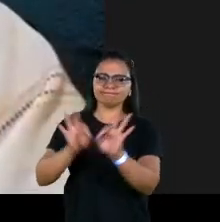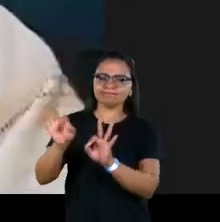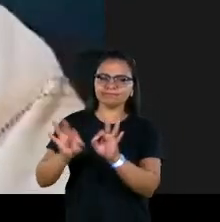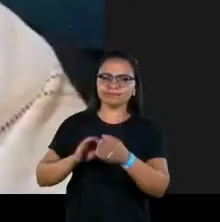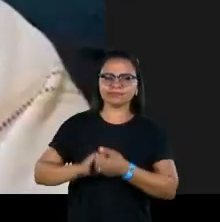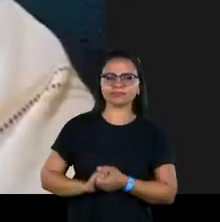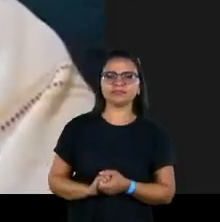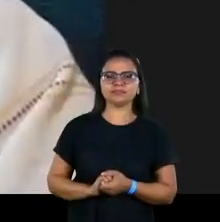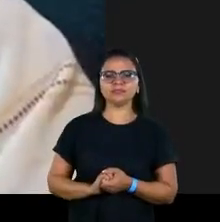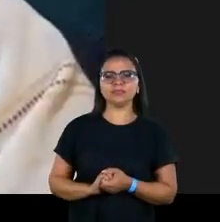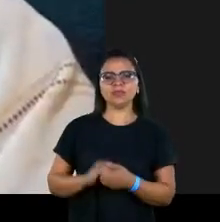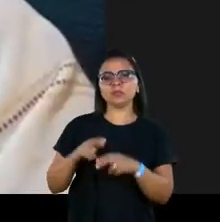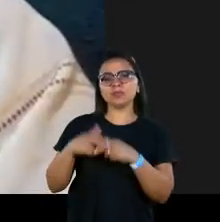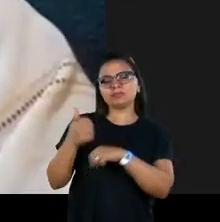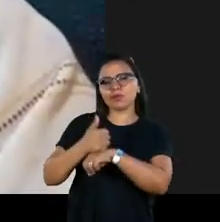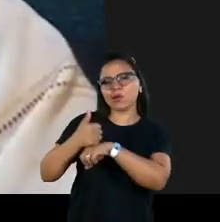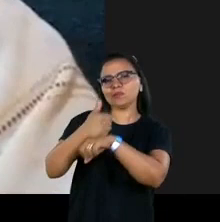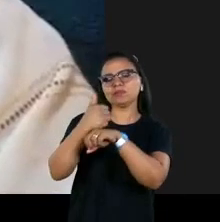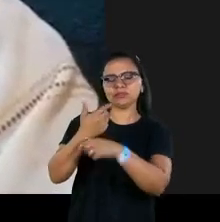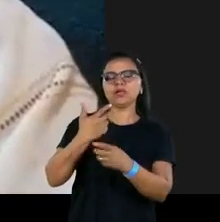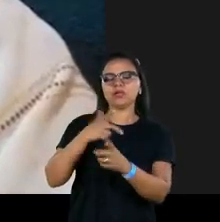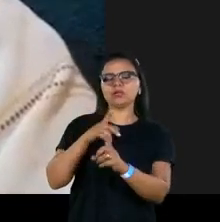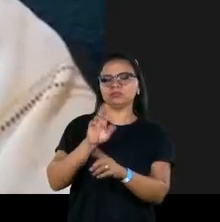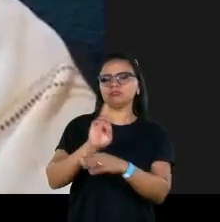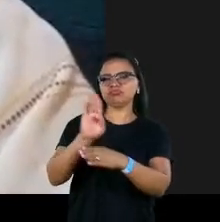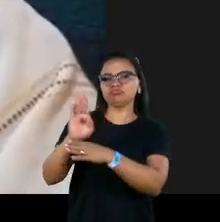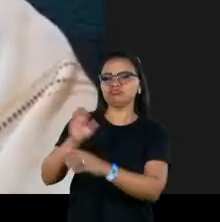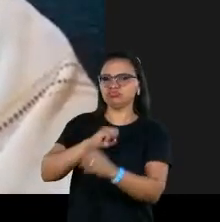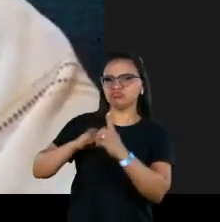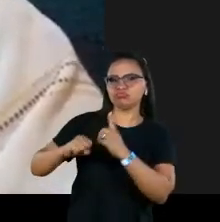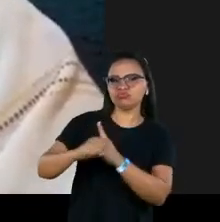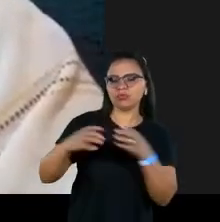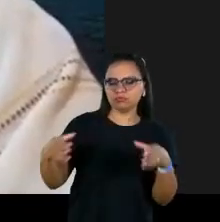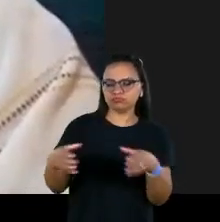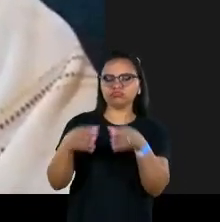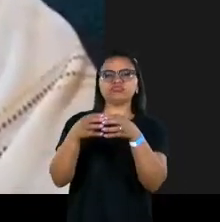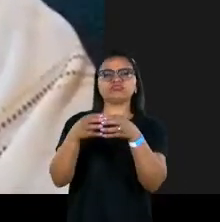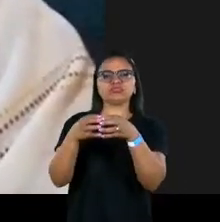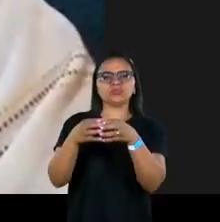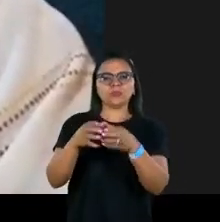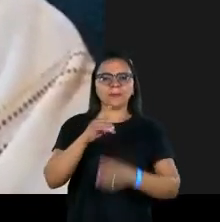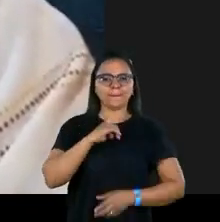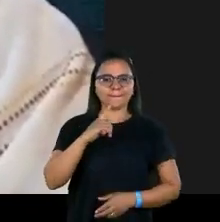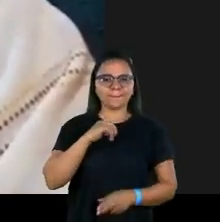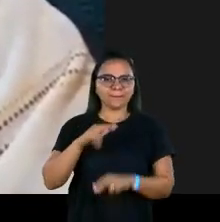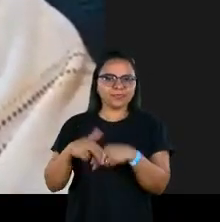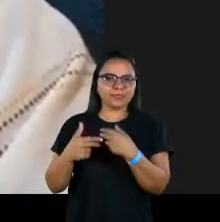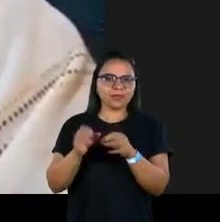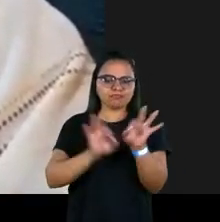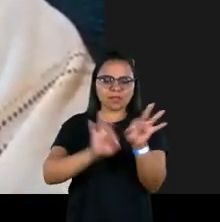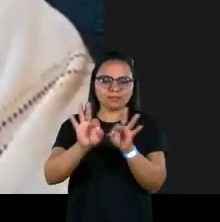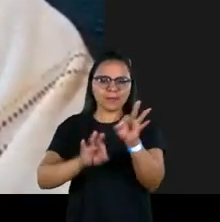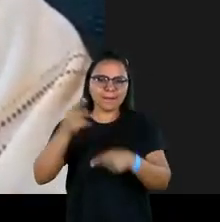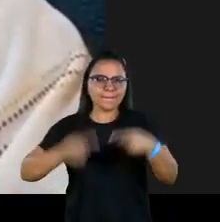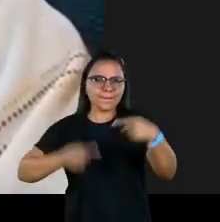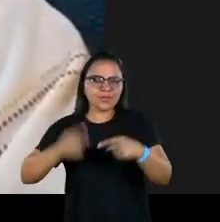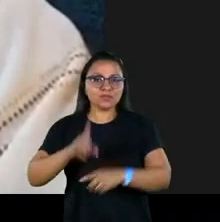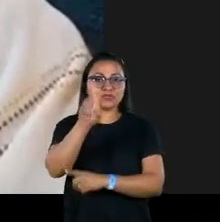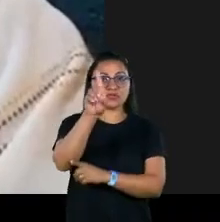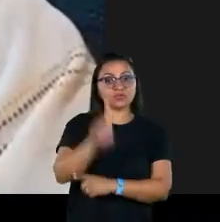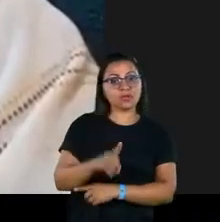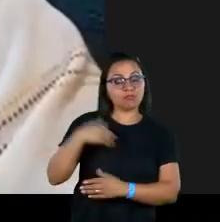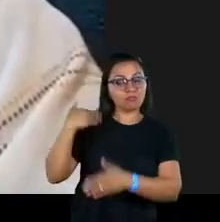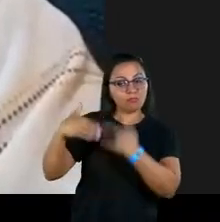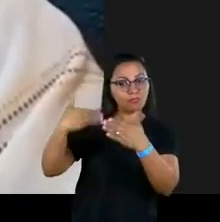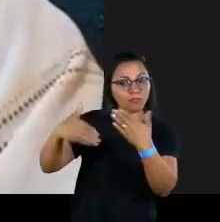categoria da profissão assistência social, ela está dentro de um pacote também de um desmonte de uma política de direitos que está em